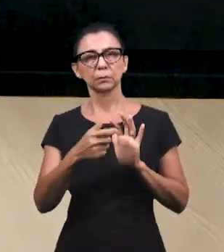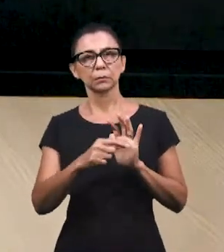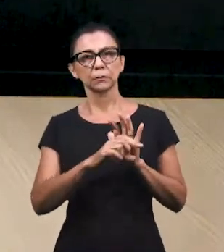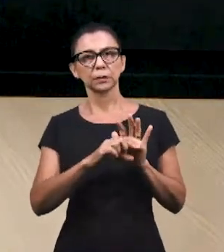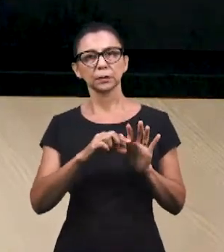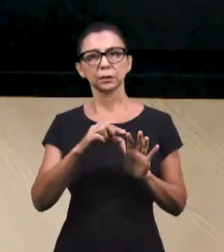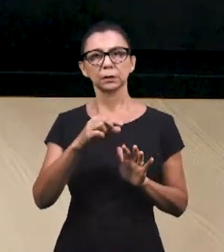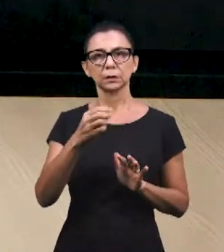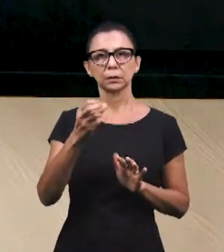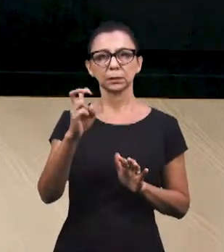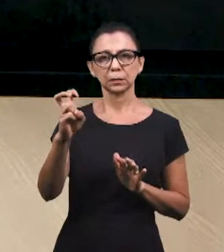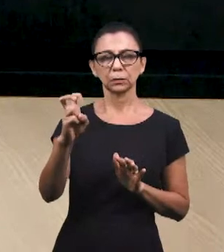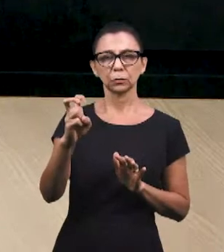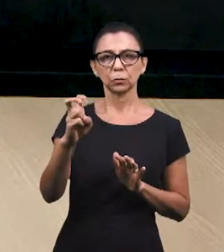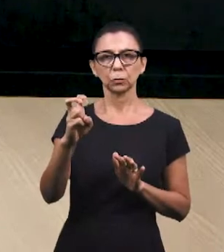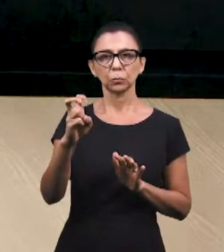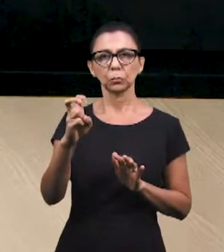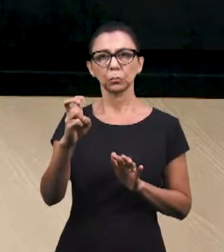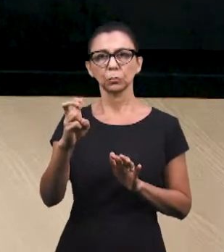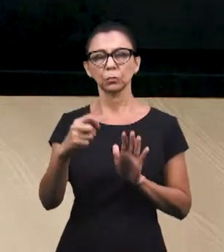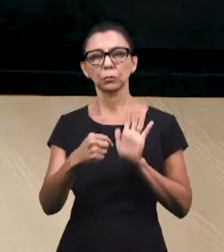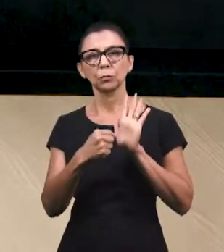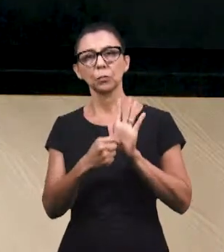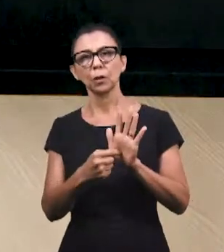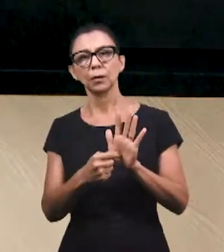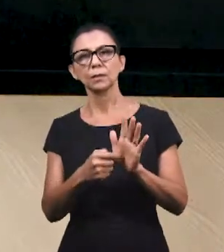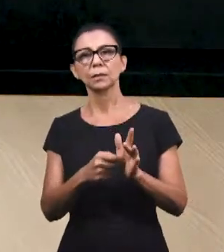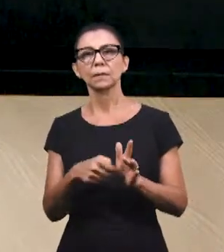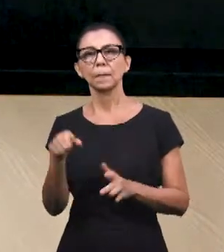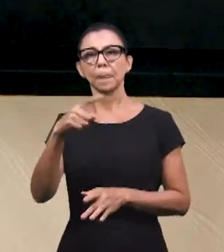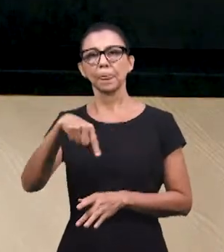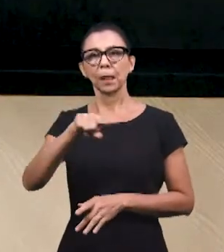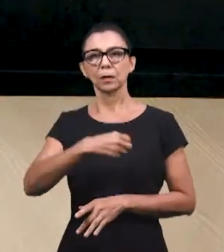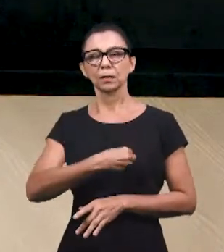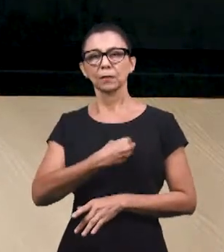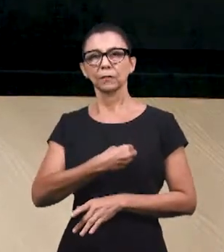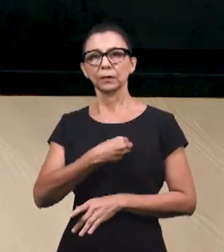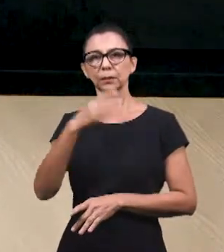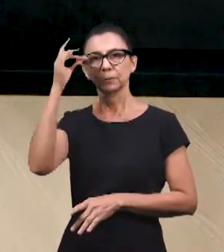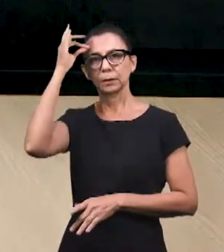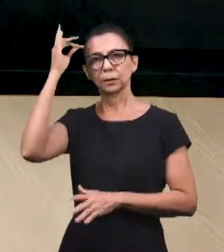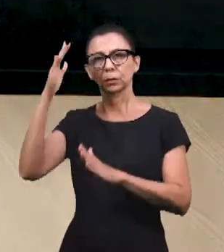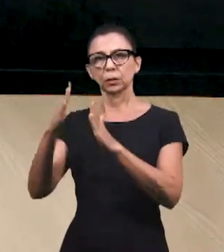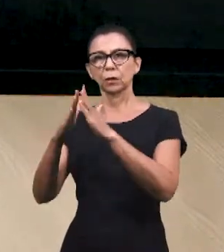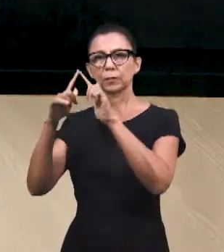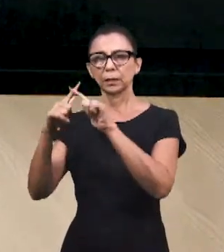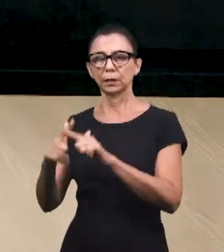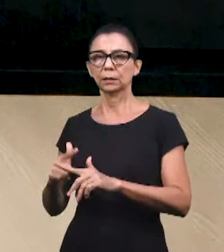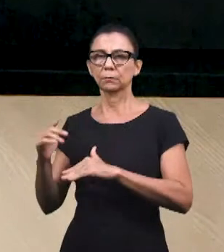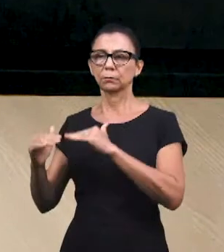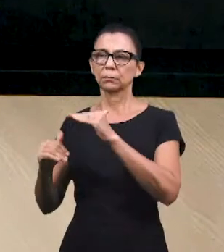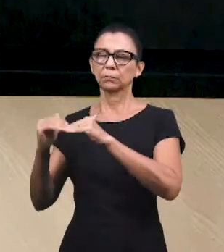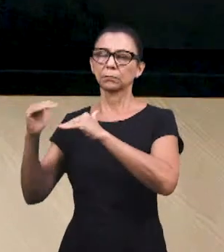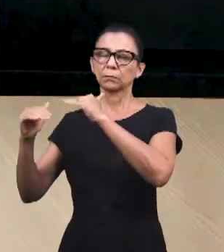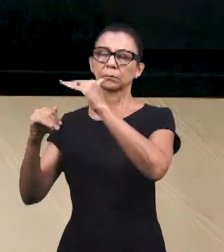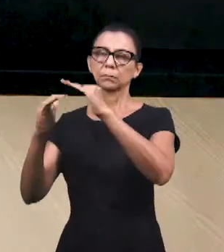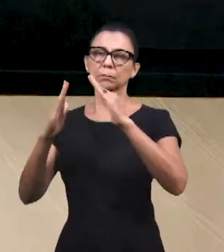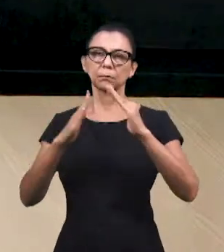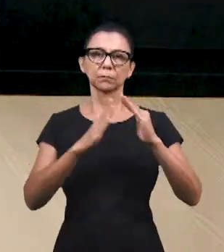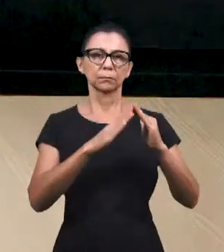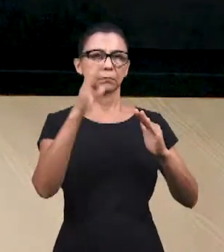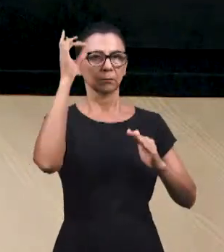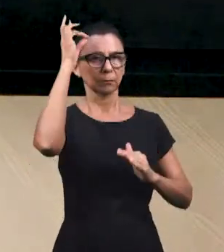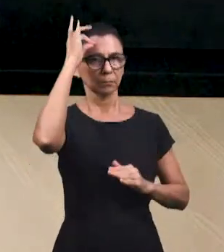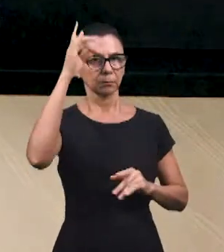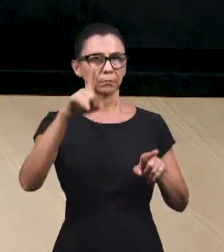no versículo 5, falando a respeito da nossa vida como igreja, que somos edificados casa espiritual e